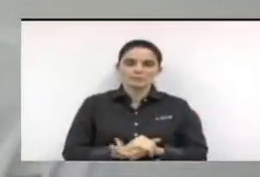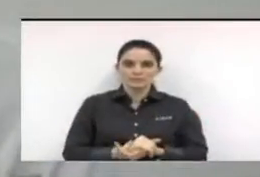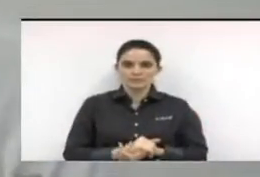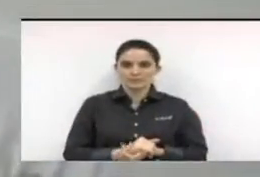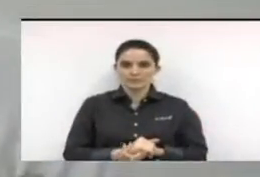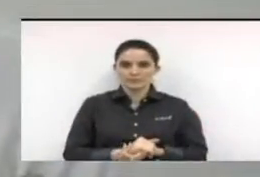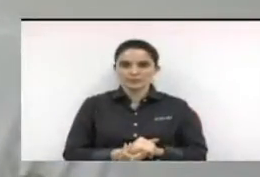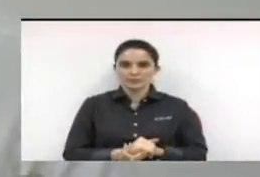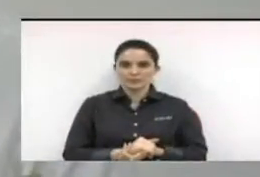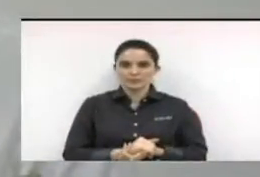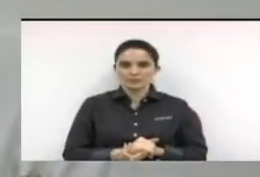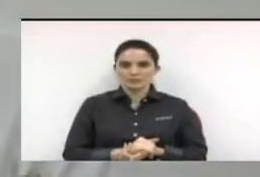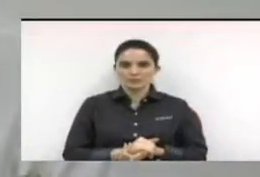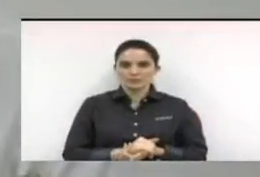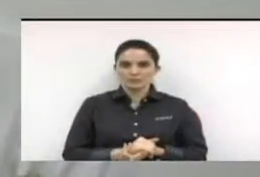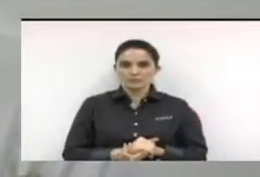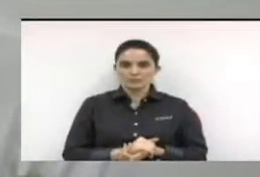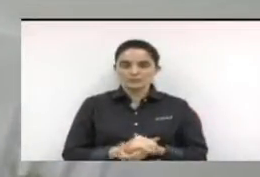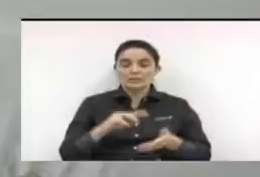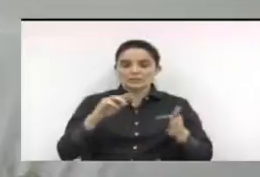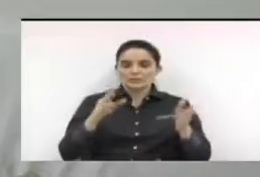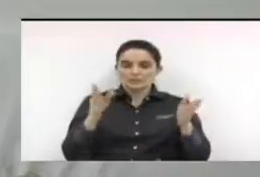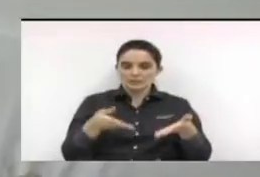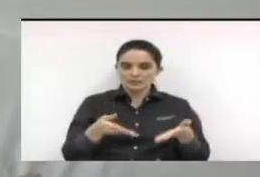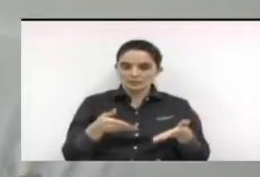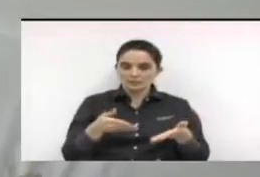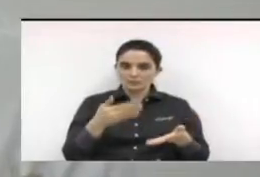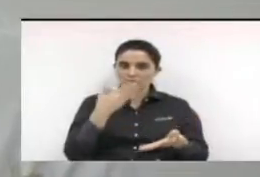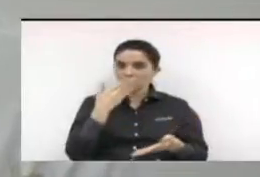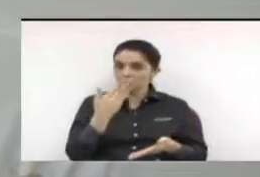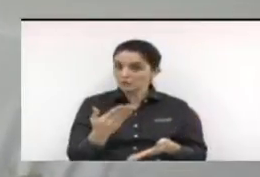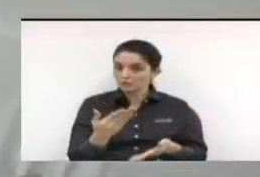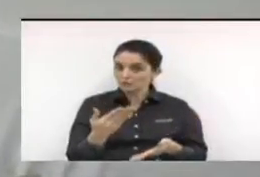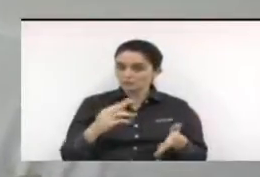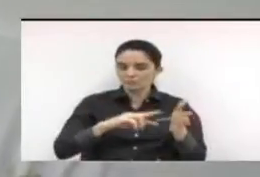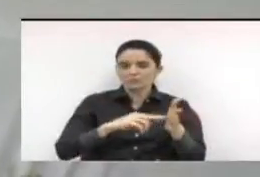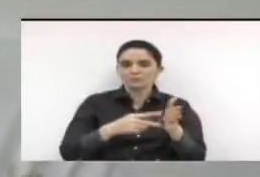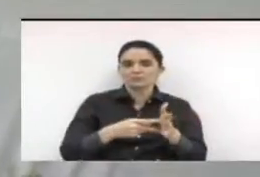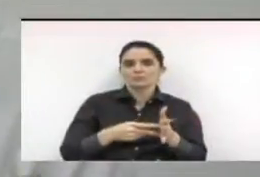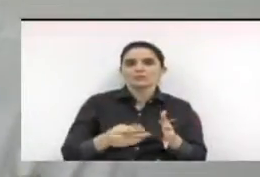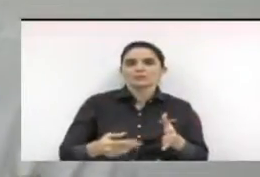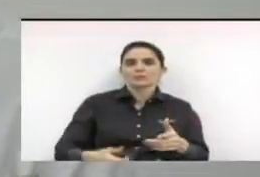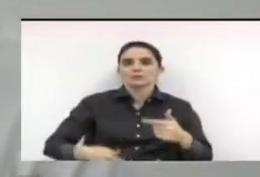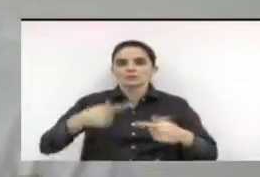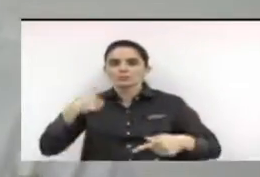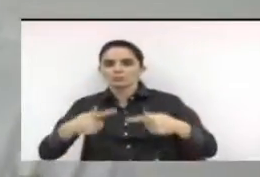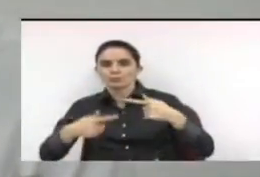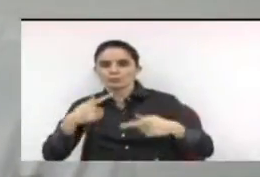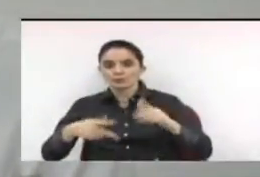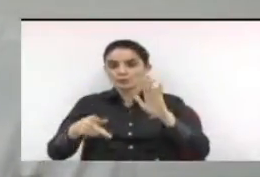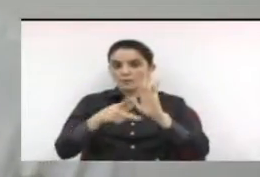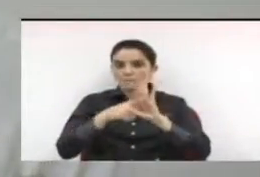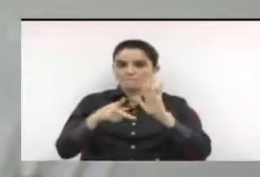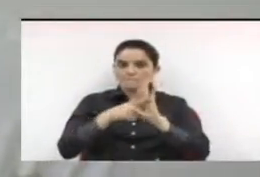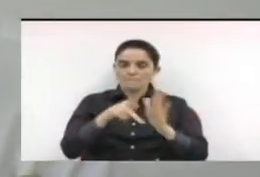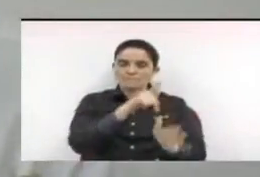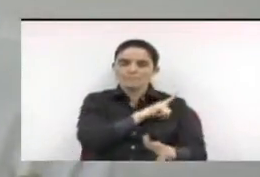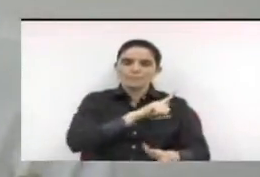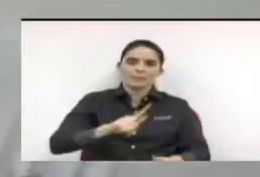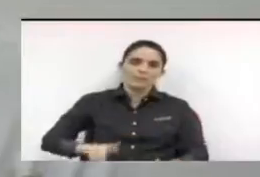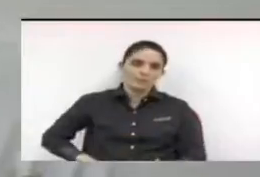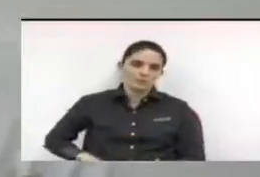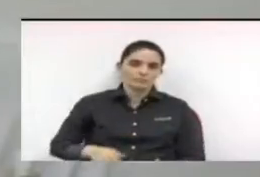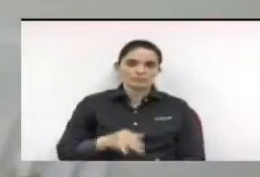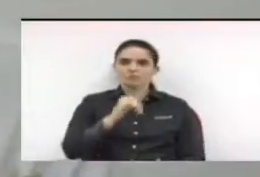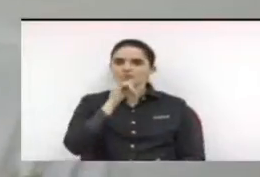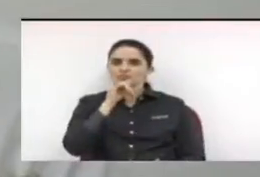política de governo. Nada garante, aliás, muitas vezes, quando se troca